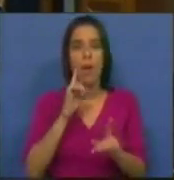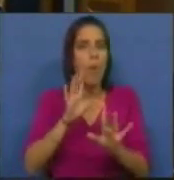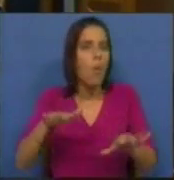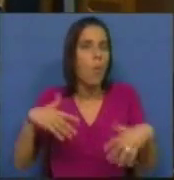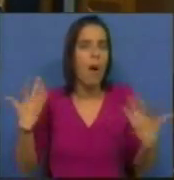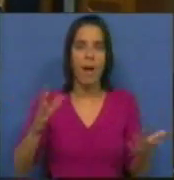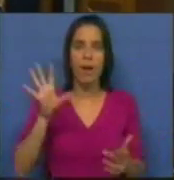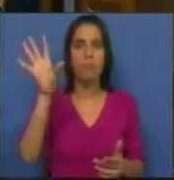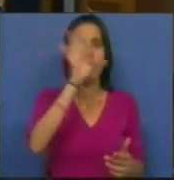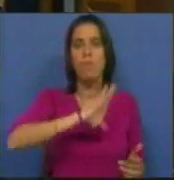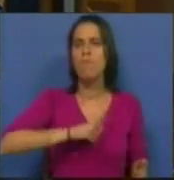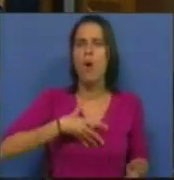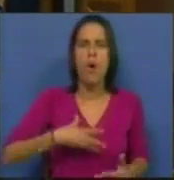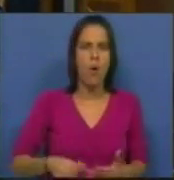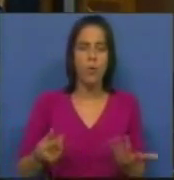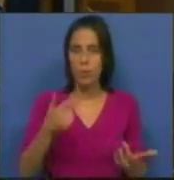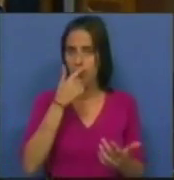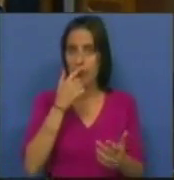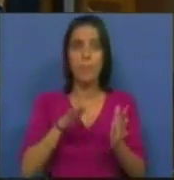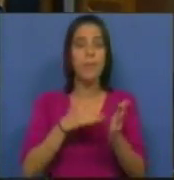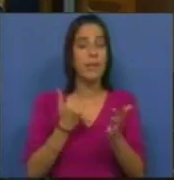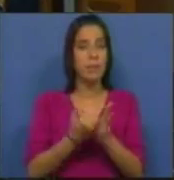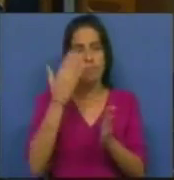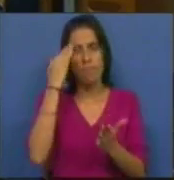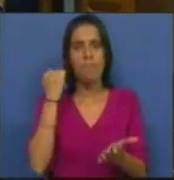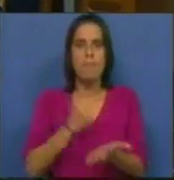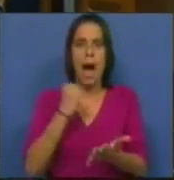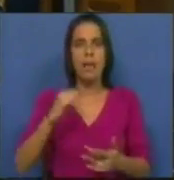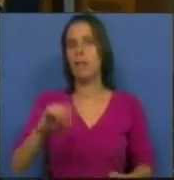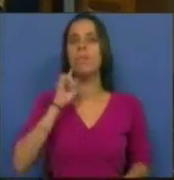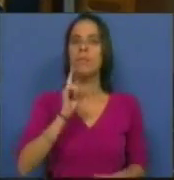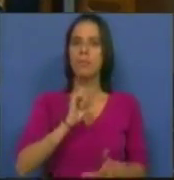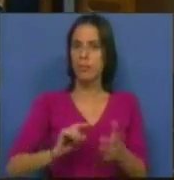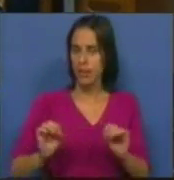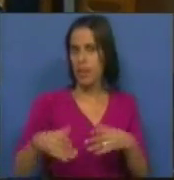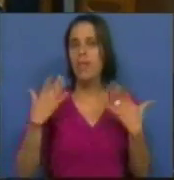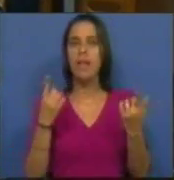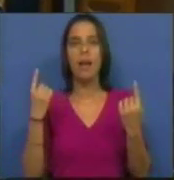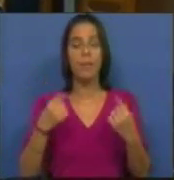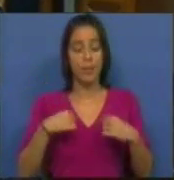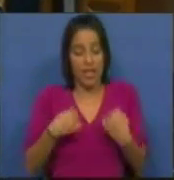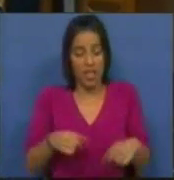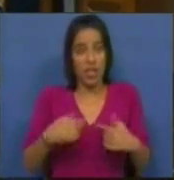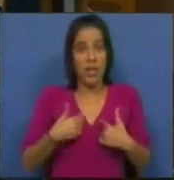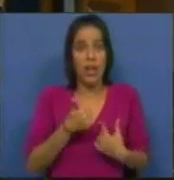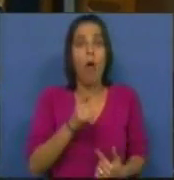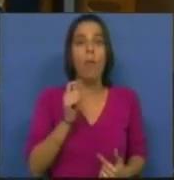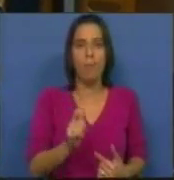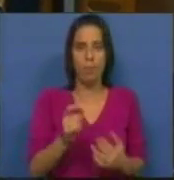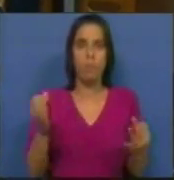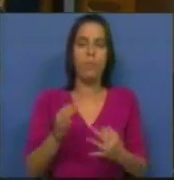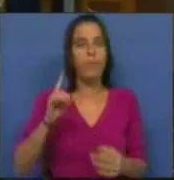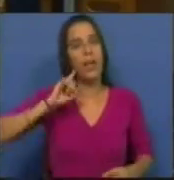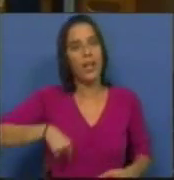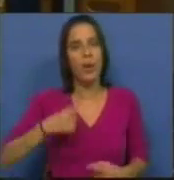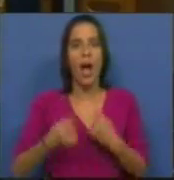quaisquer partes do mundo. Tem sido uma marca essencial da existência do Bloco de Esquerda, apesar